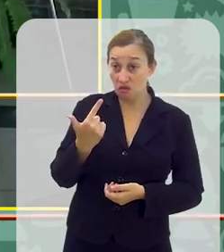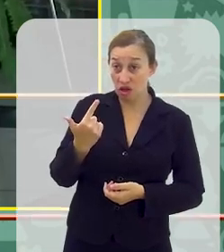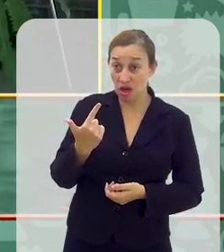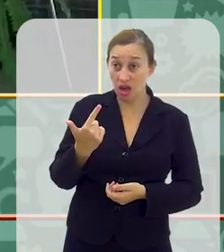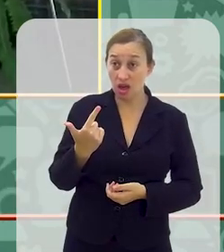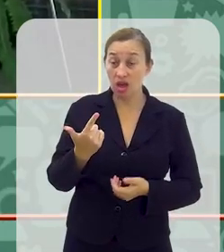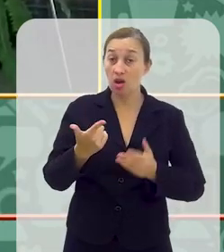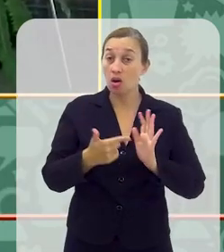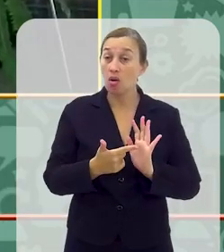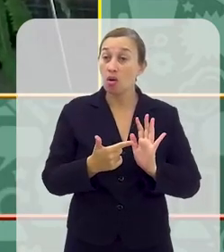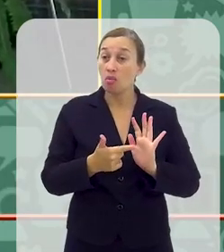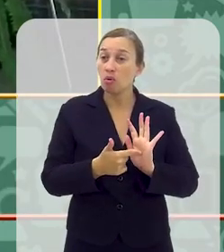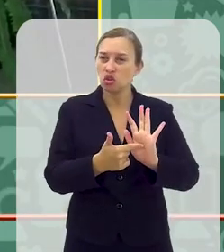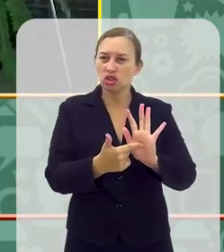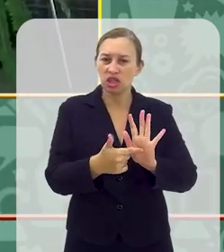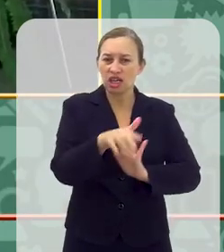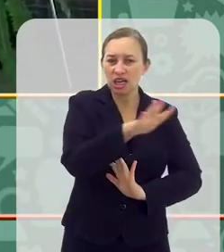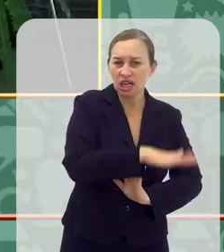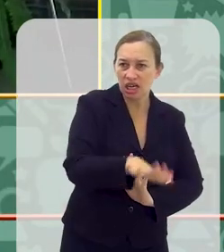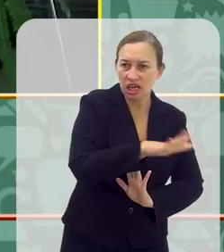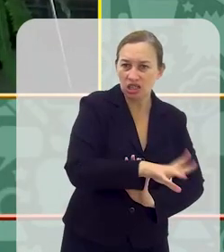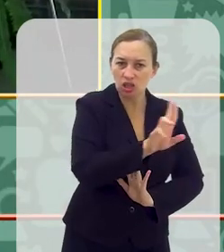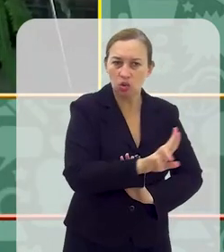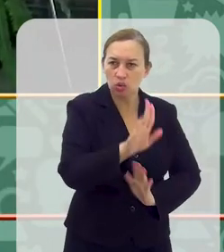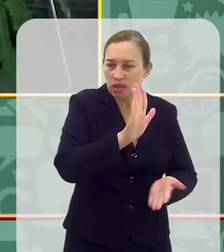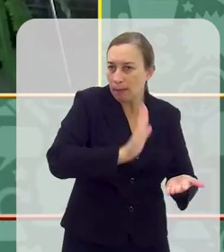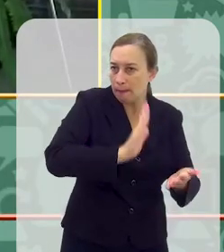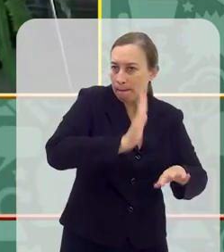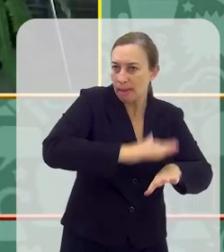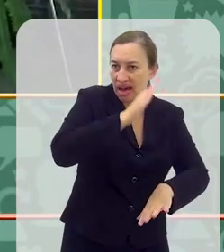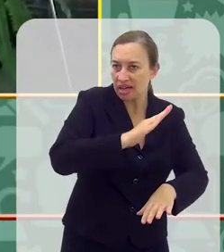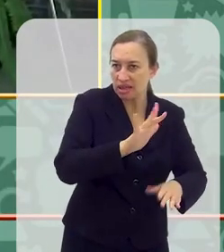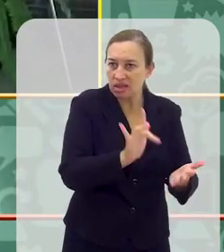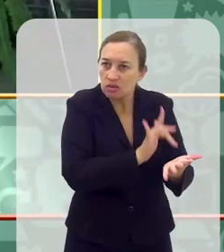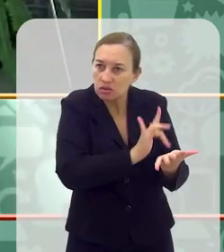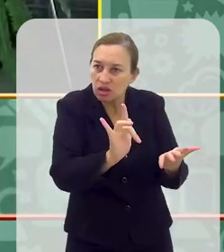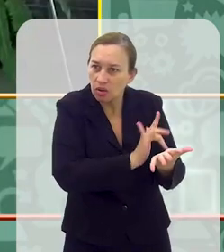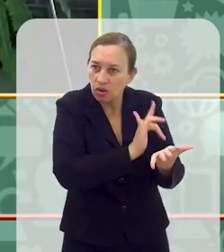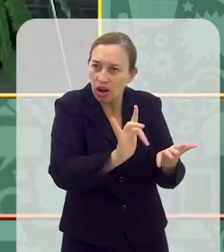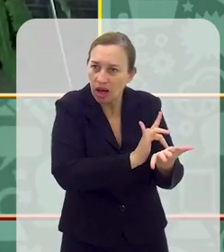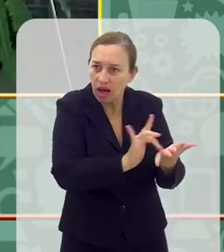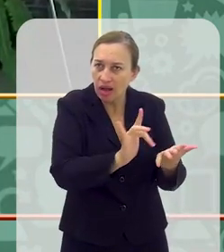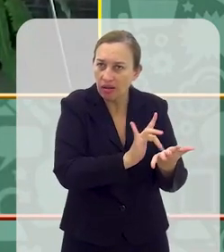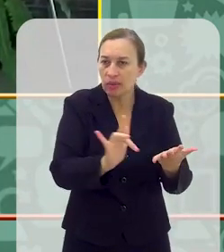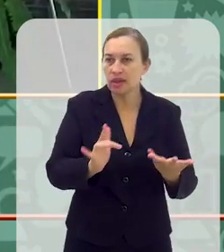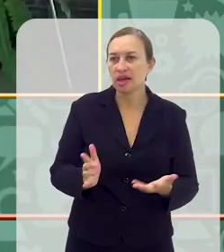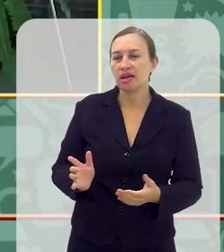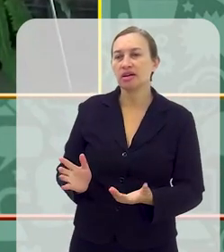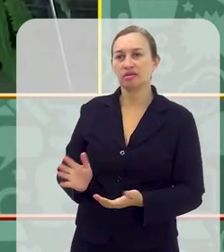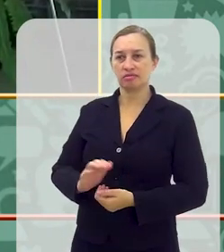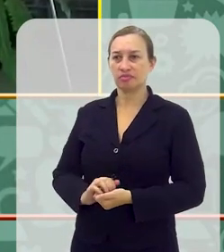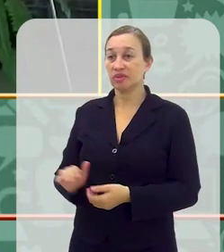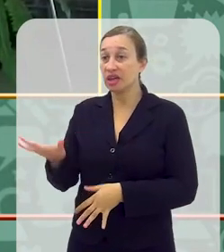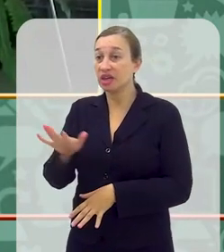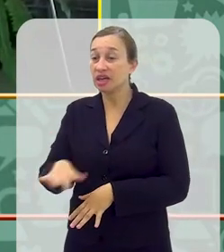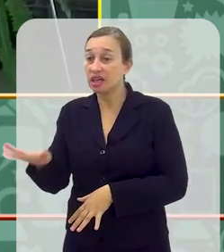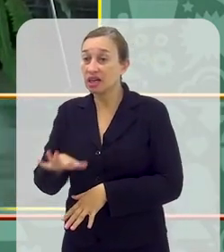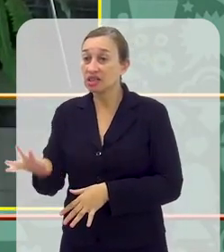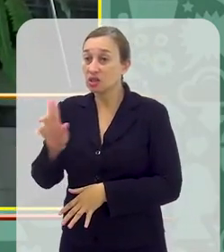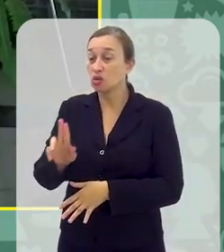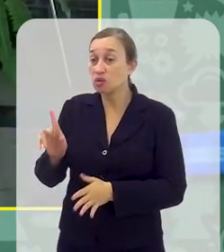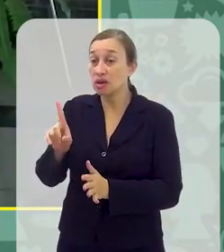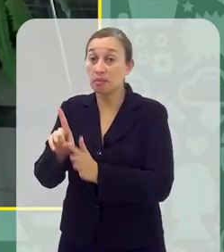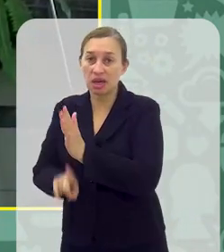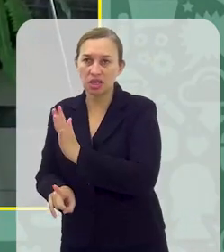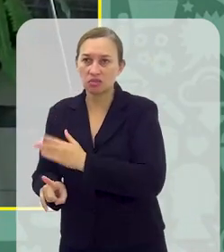estudos mostrando que crianças que usam mais o celular, a criança e adolescentes que usam mais o celular, tem mais depressão No estudo de